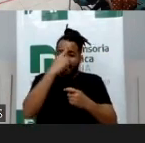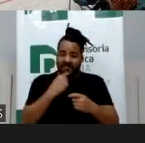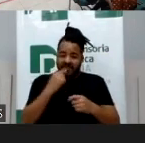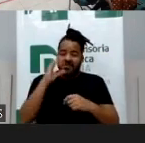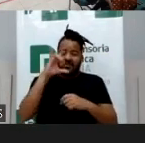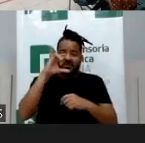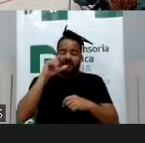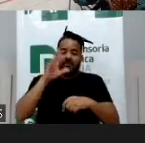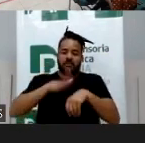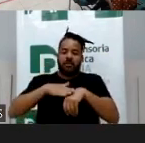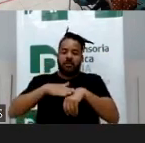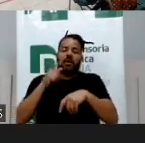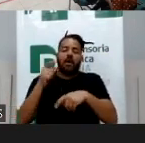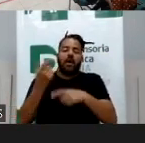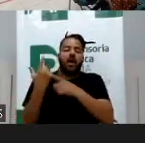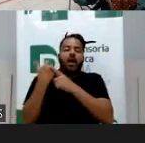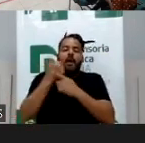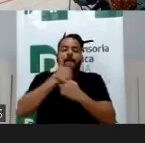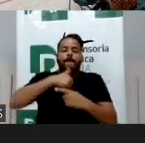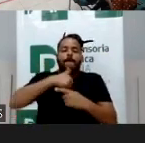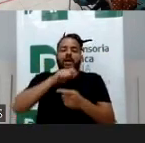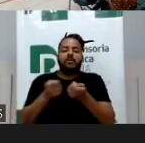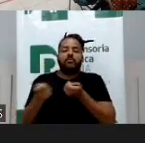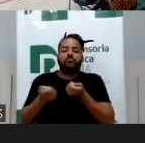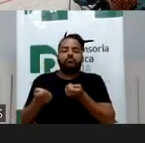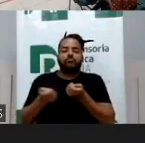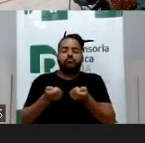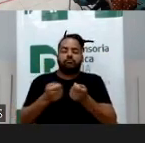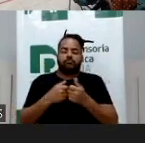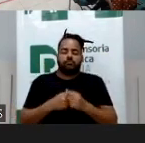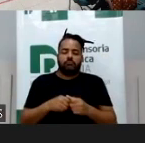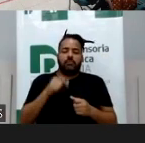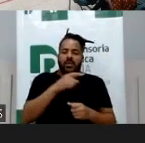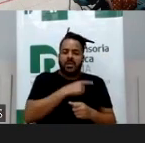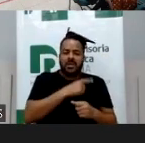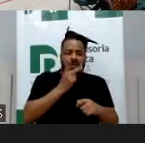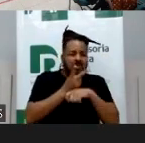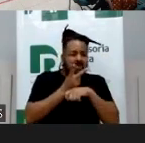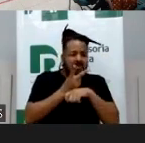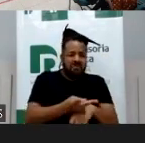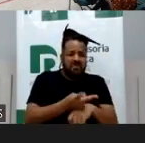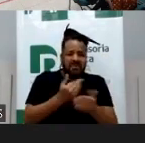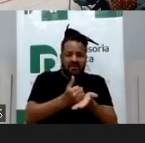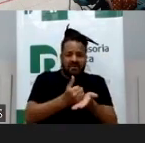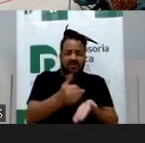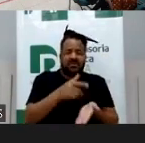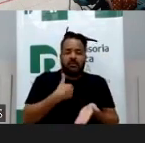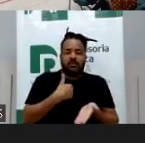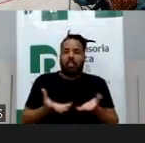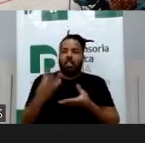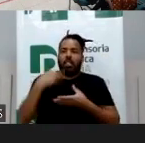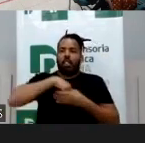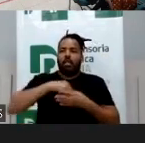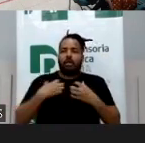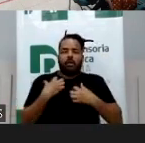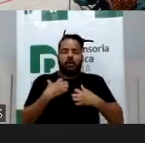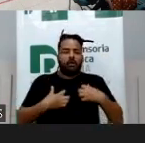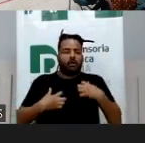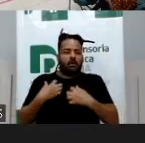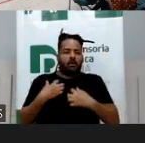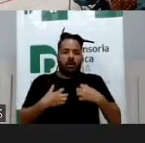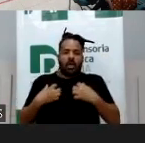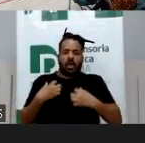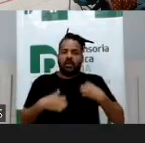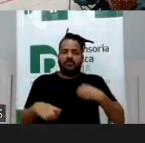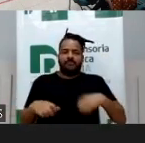fez 18, tá sozinha, enfim, eu parei de acompanhar, porque quando eu comecei a pesquisar, me causou tanta angústia que eu não quis nem mais